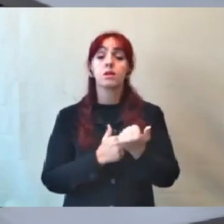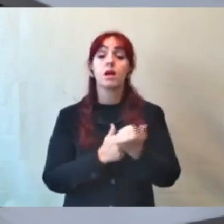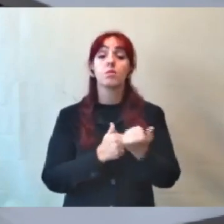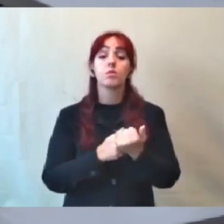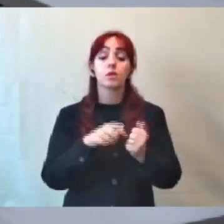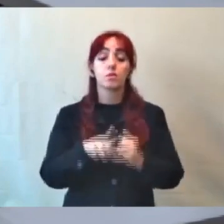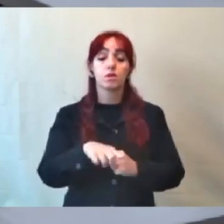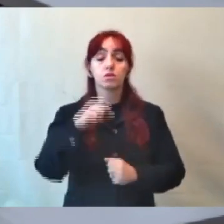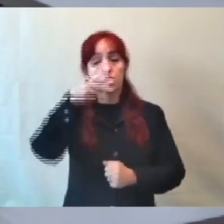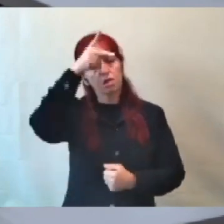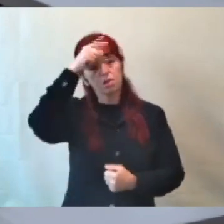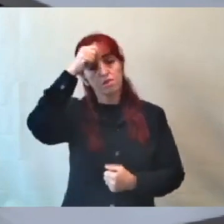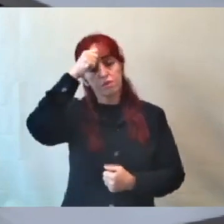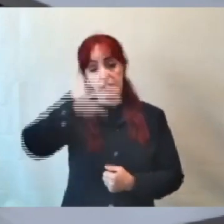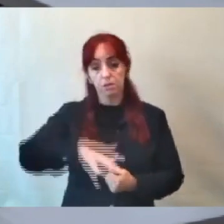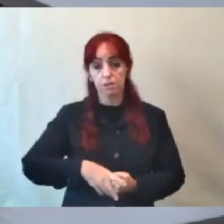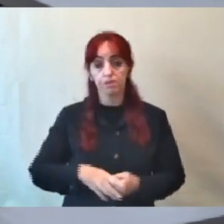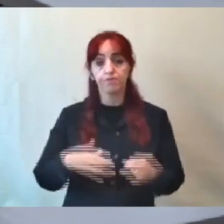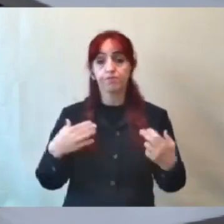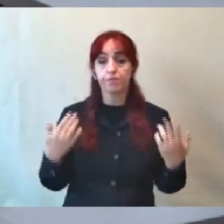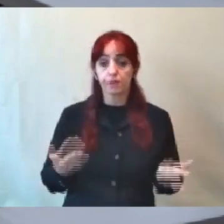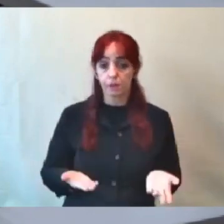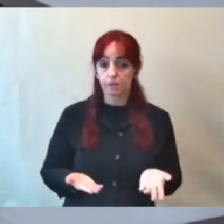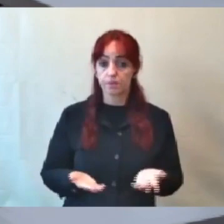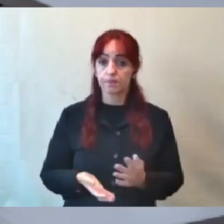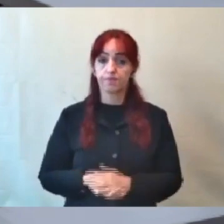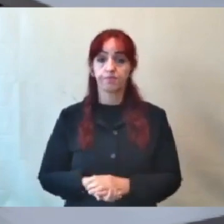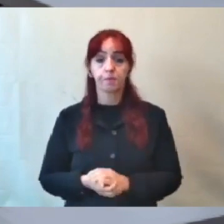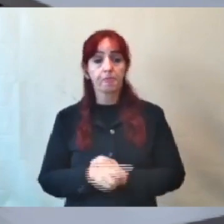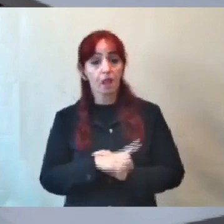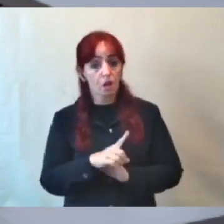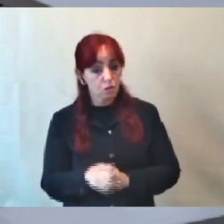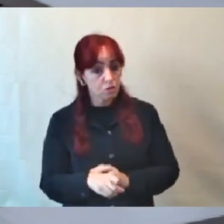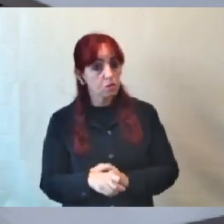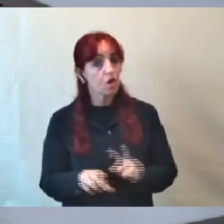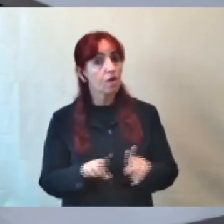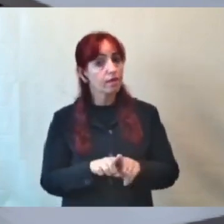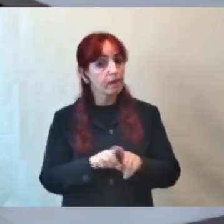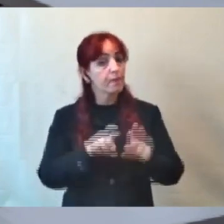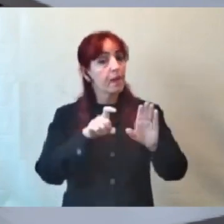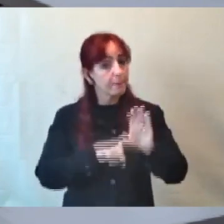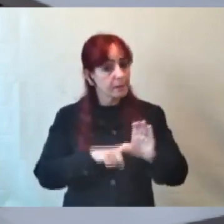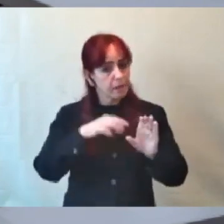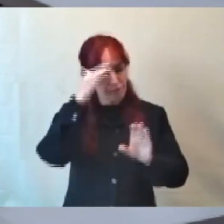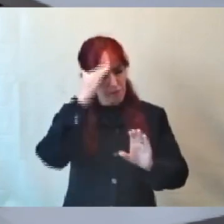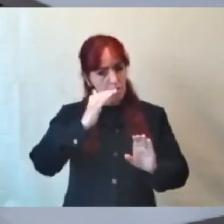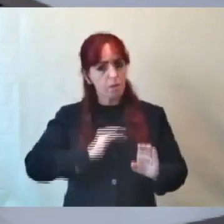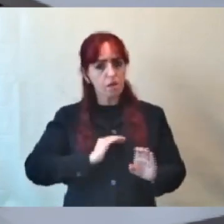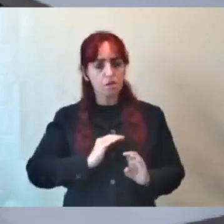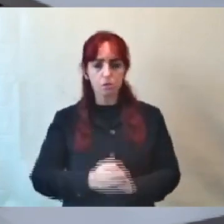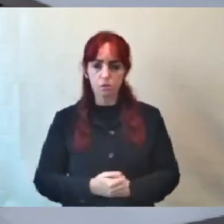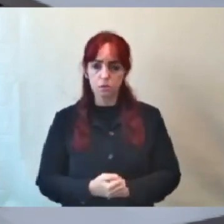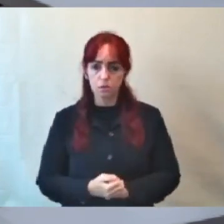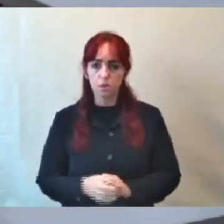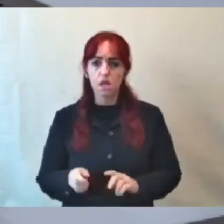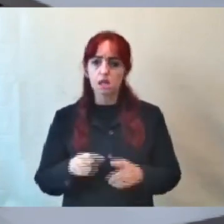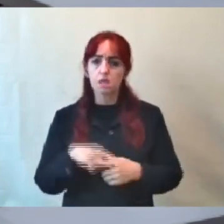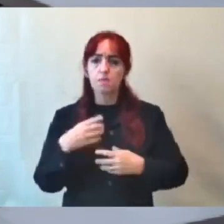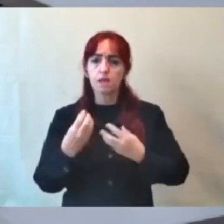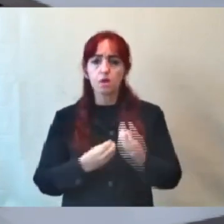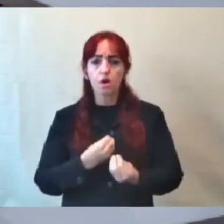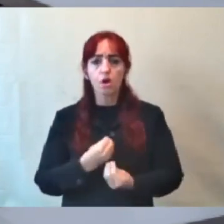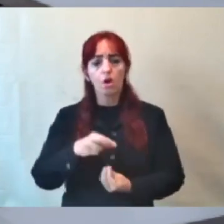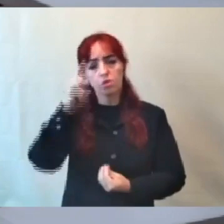Então, o senhor me deve respeito também, assim como o senhor exige que essa casa e que as